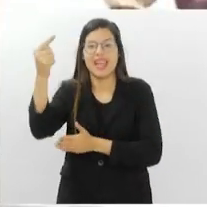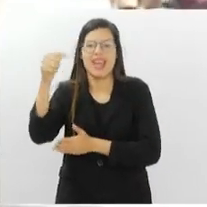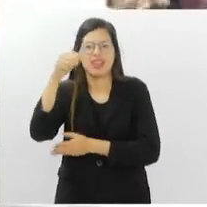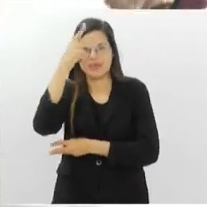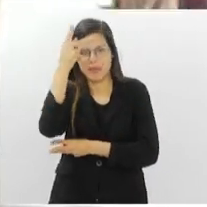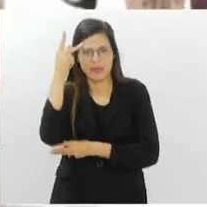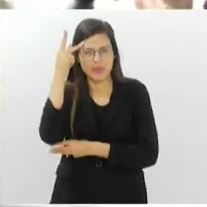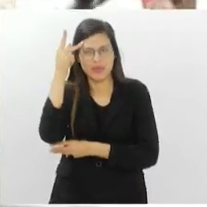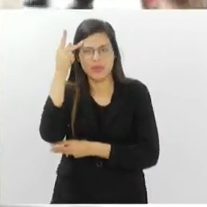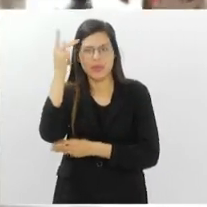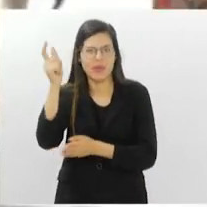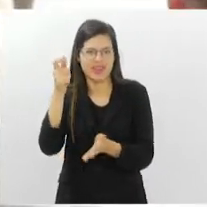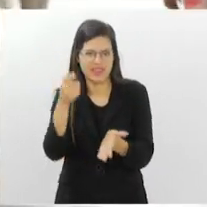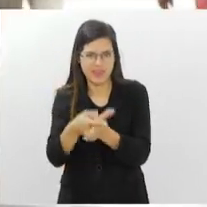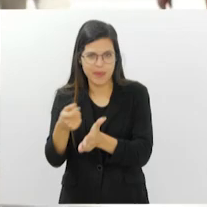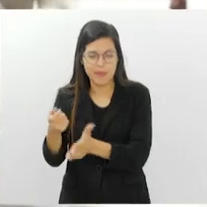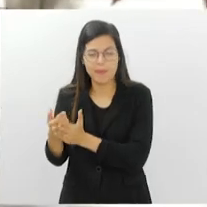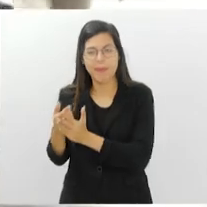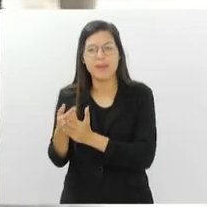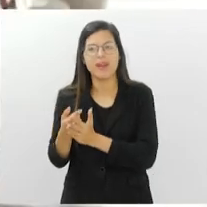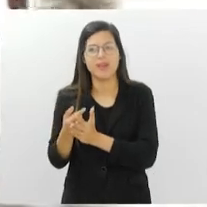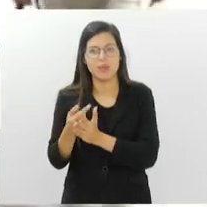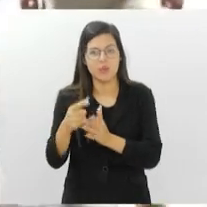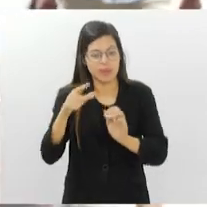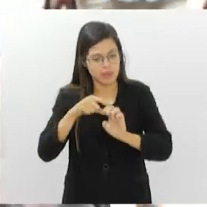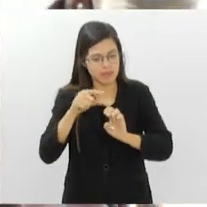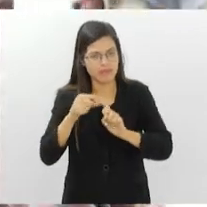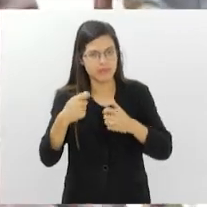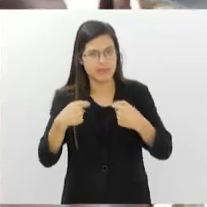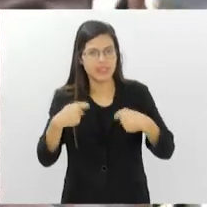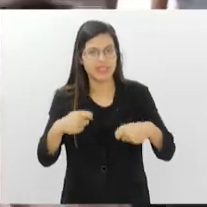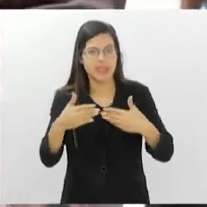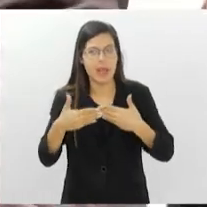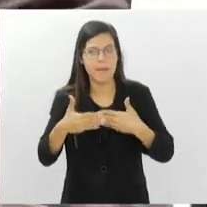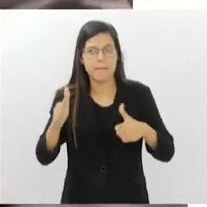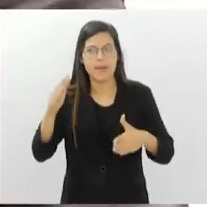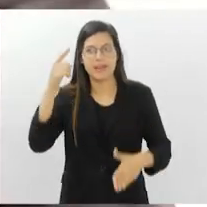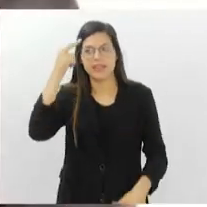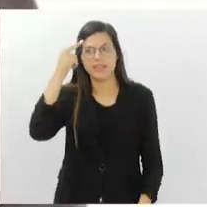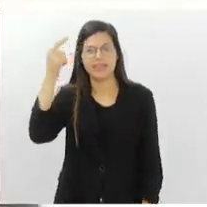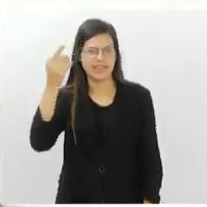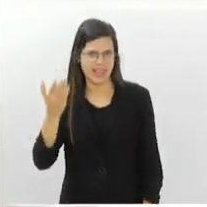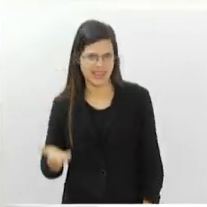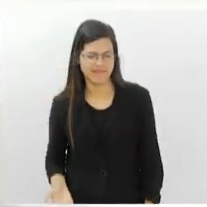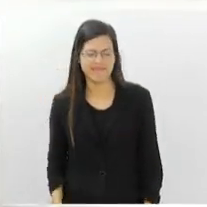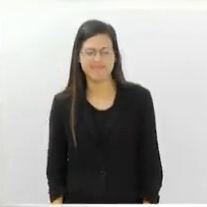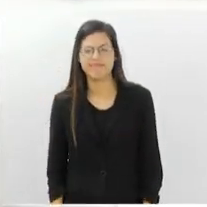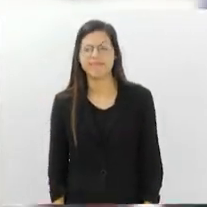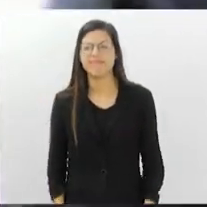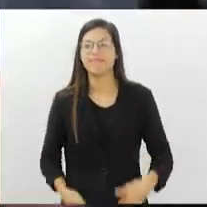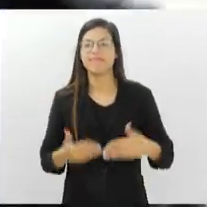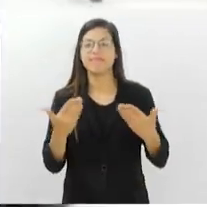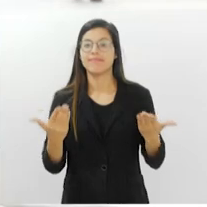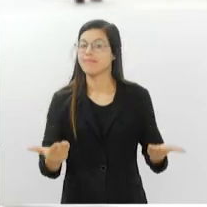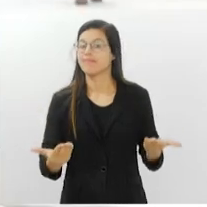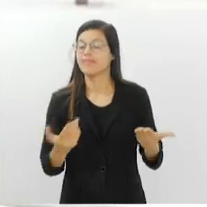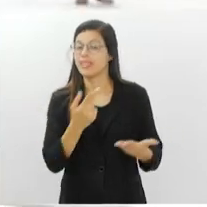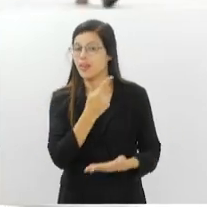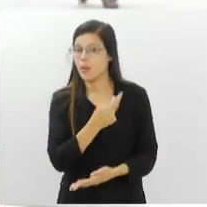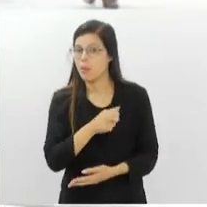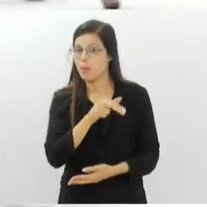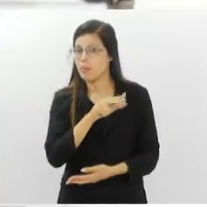todo bom empreendedor precisa estar aberto a novas ideias. Paulo, eu vou te falar que eu era,